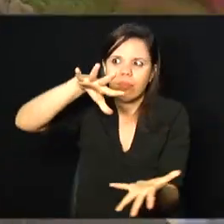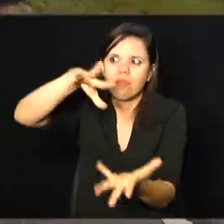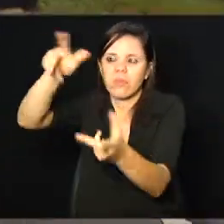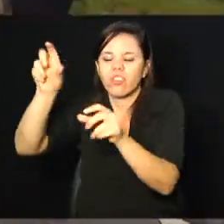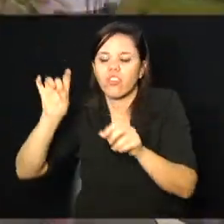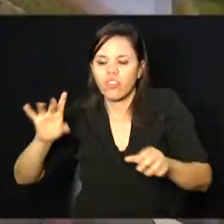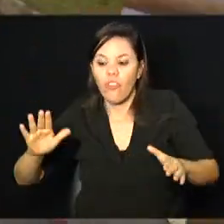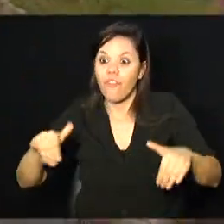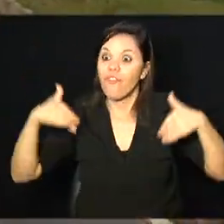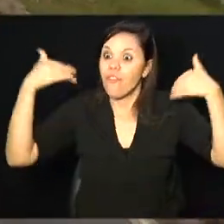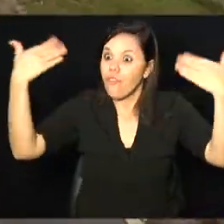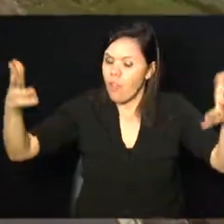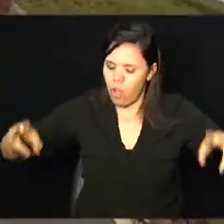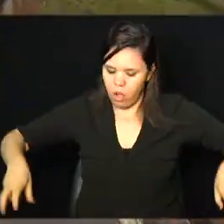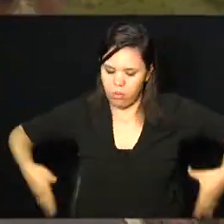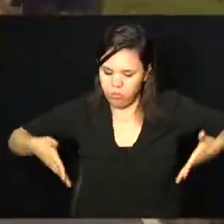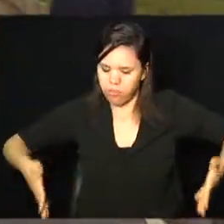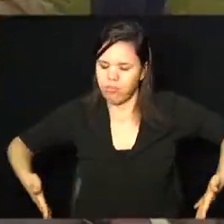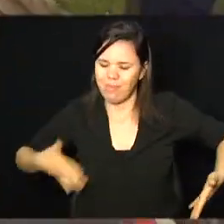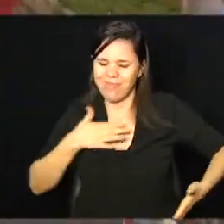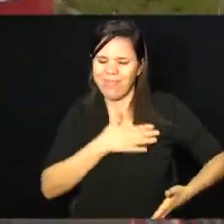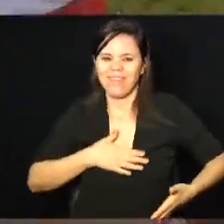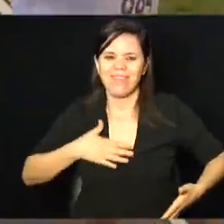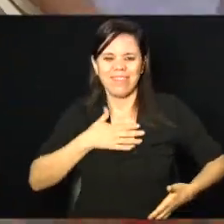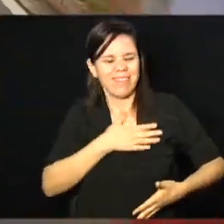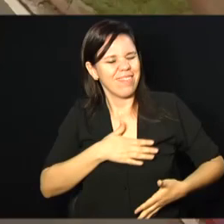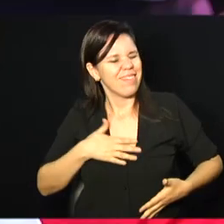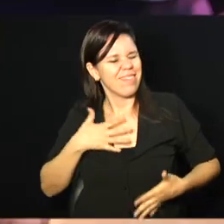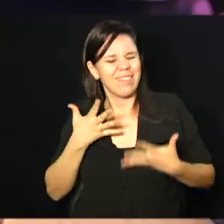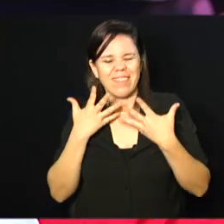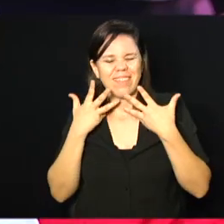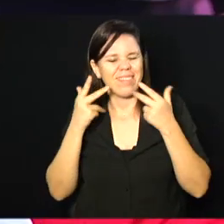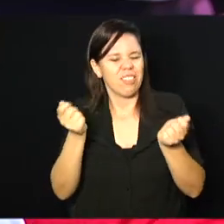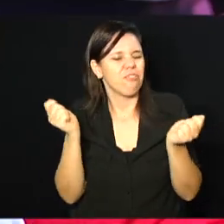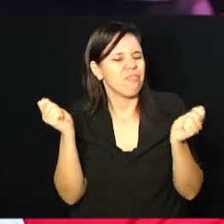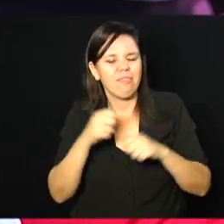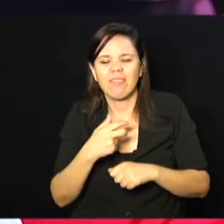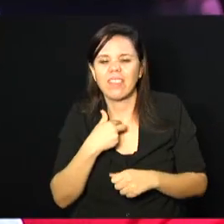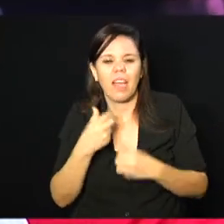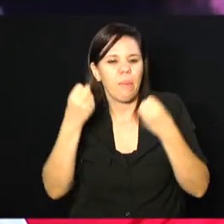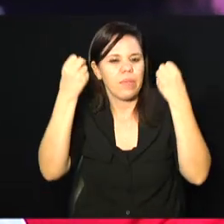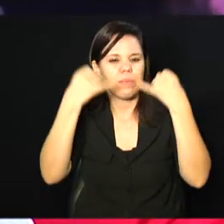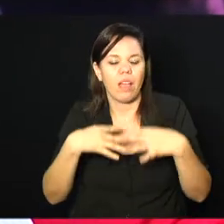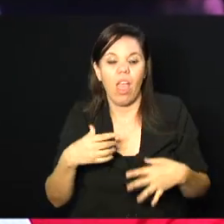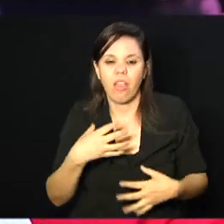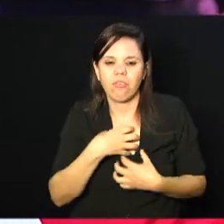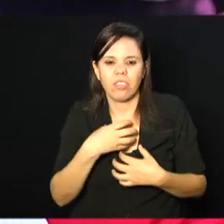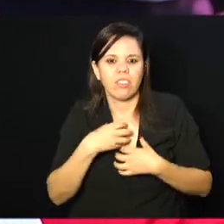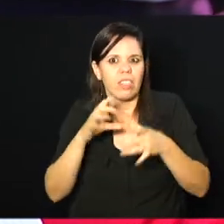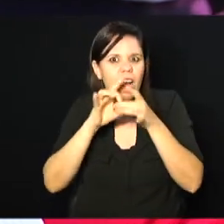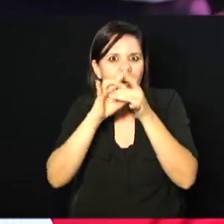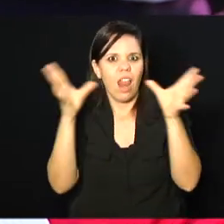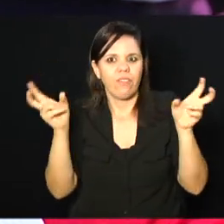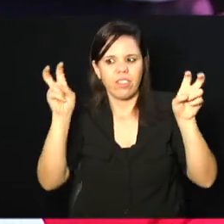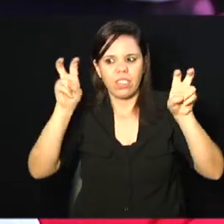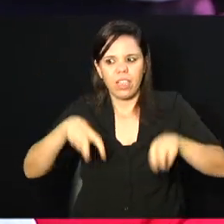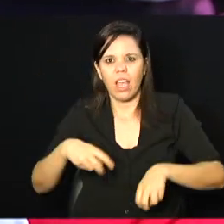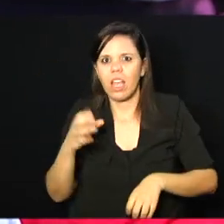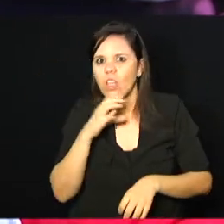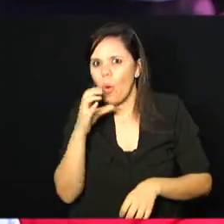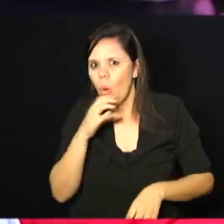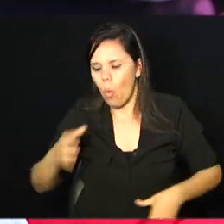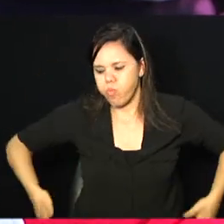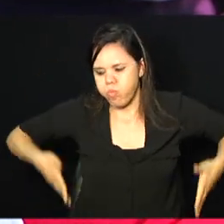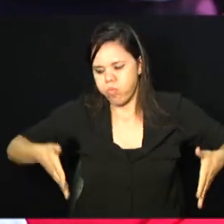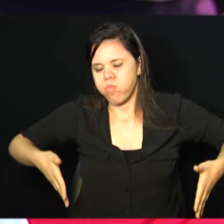faz um bem tão grande que nem dá para medir. Eu me sinto livre quando eu estou sentado aqui correndo do lado desses meus